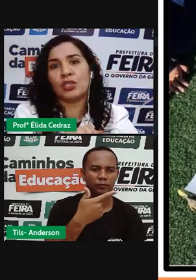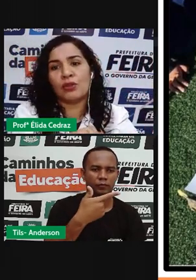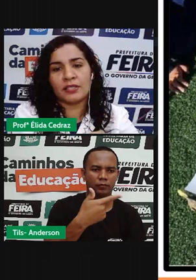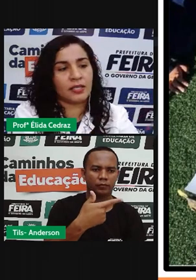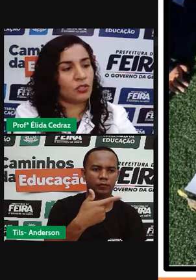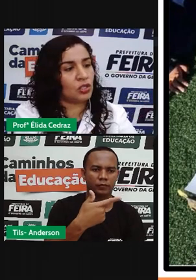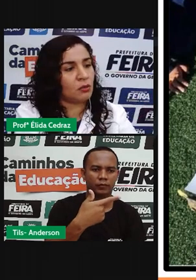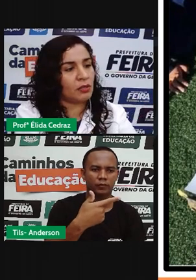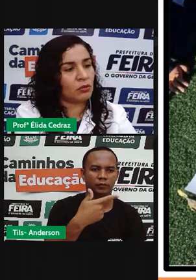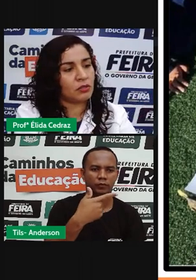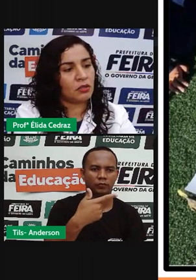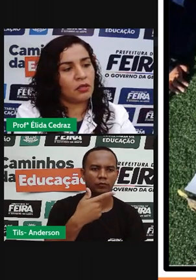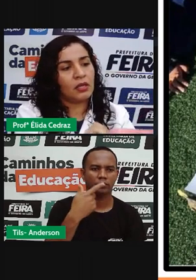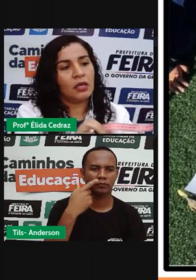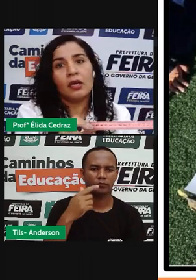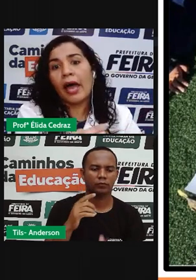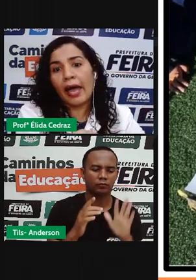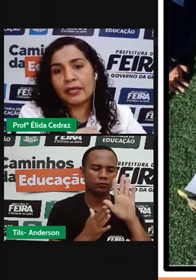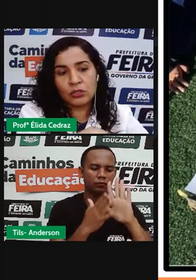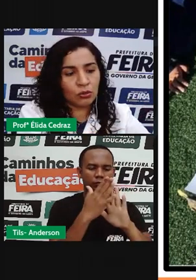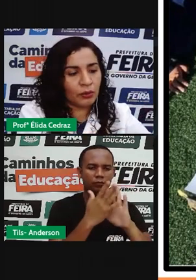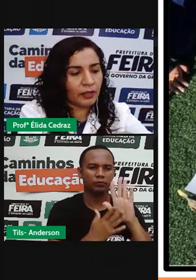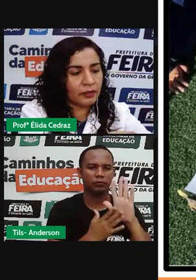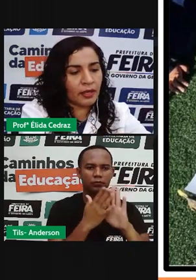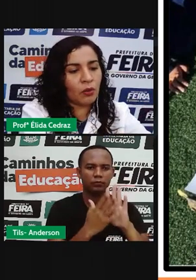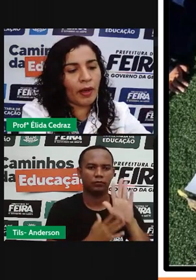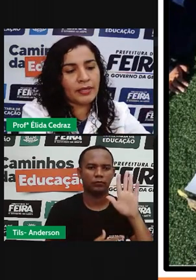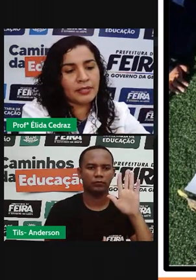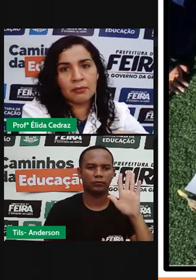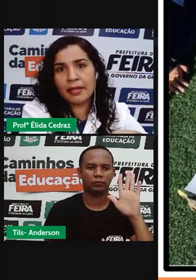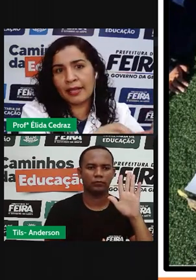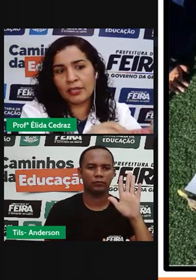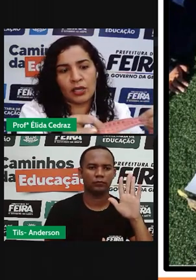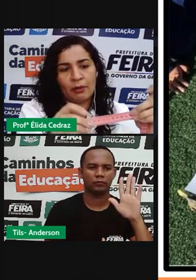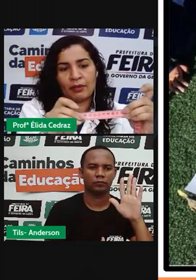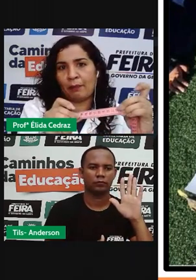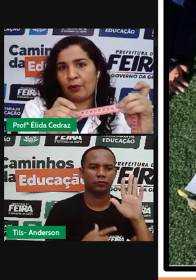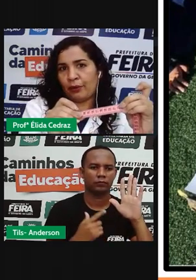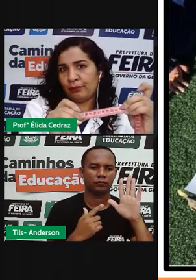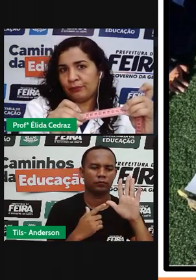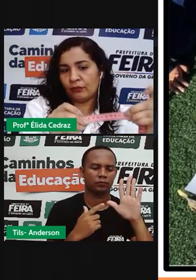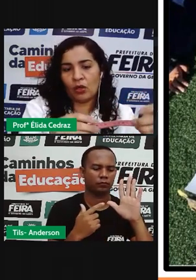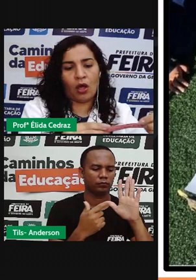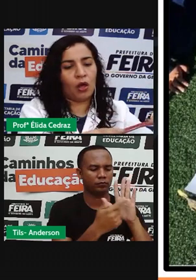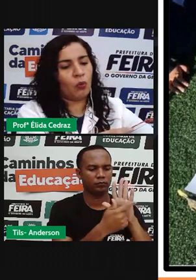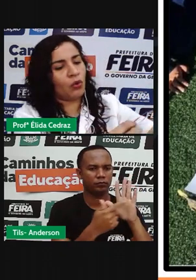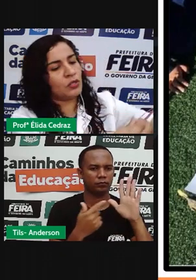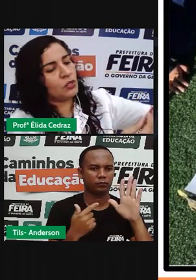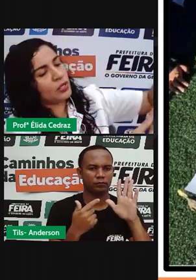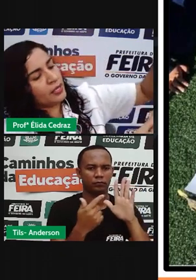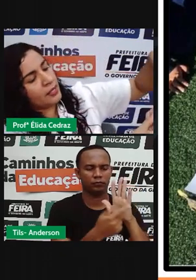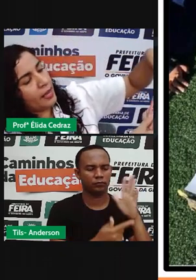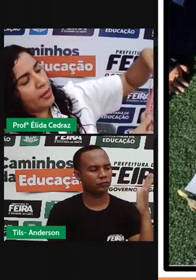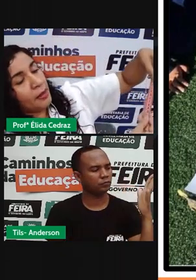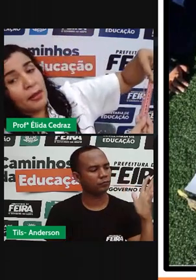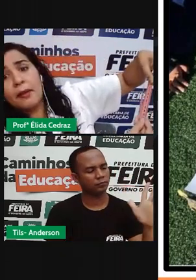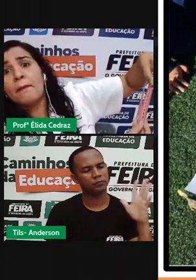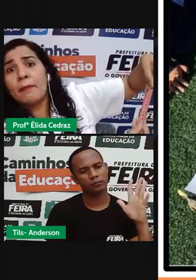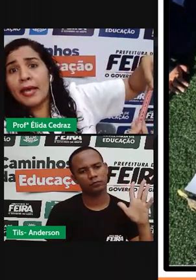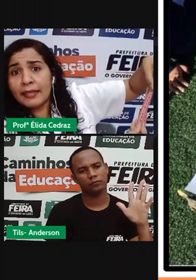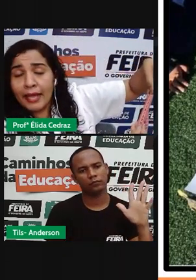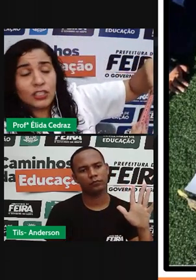22 centímetros. A sua tem quase metade da mão da pró. Olha o longe onde é que está.